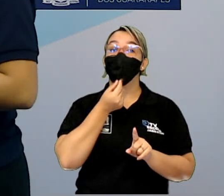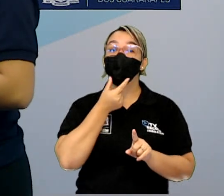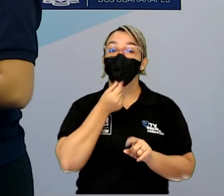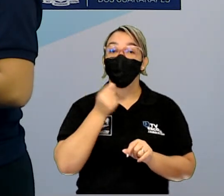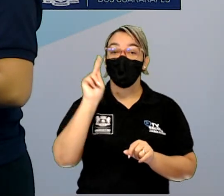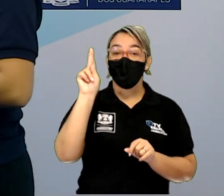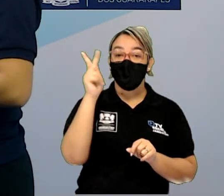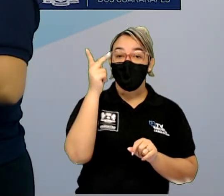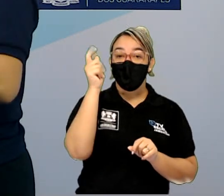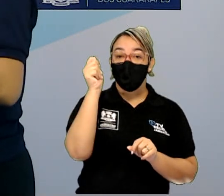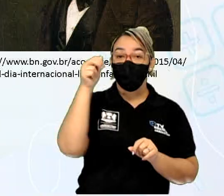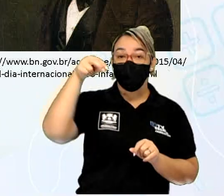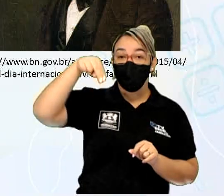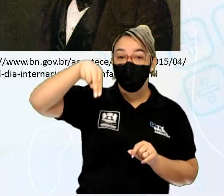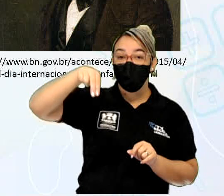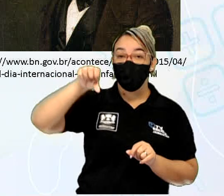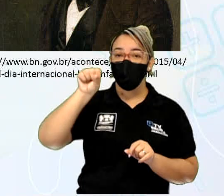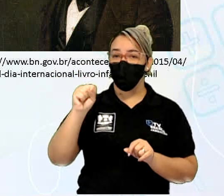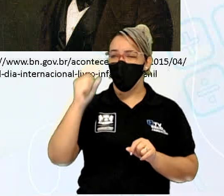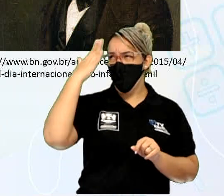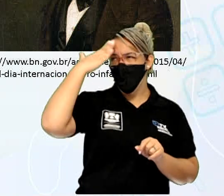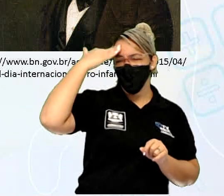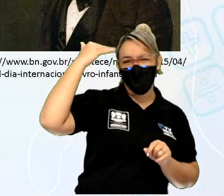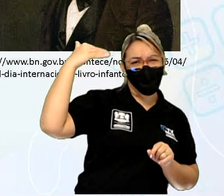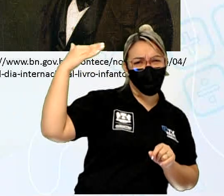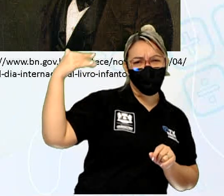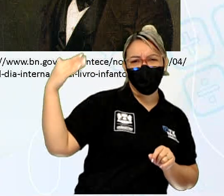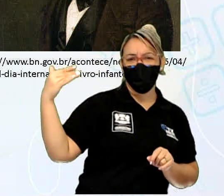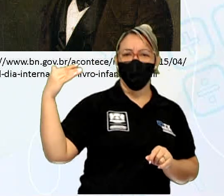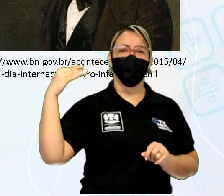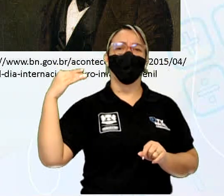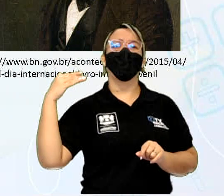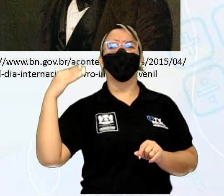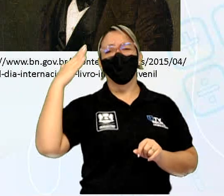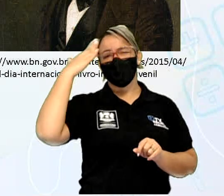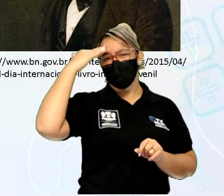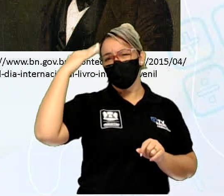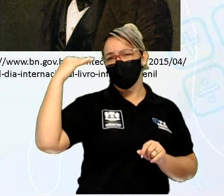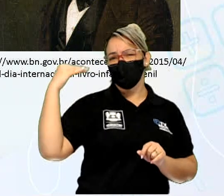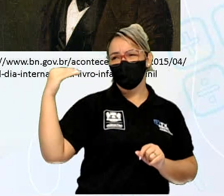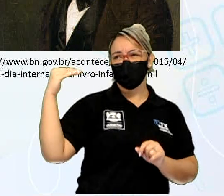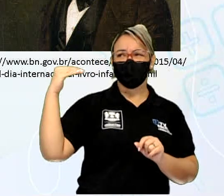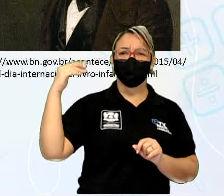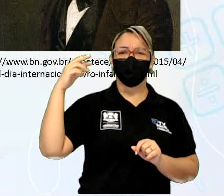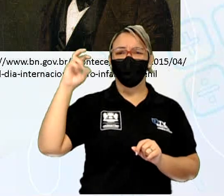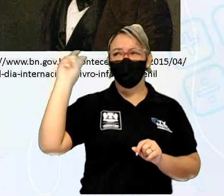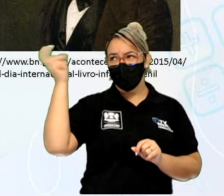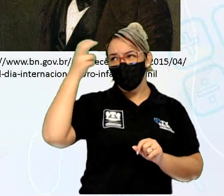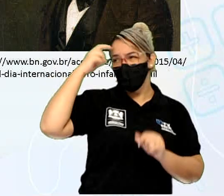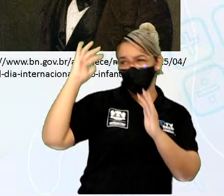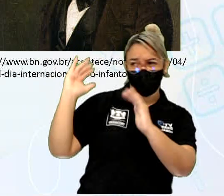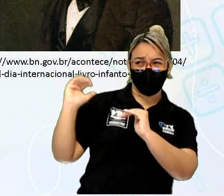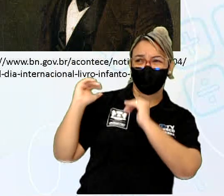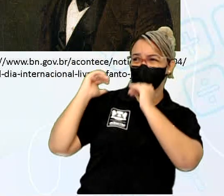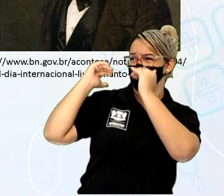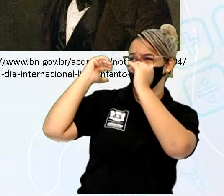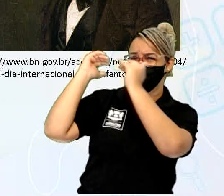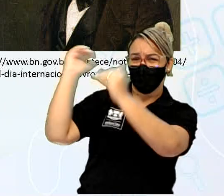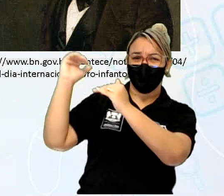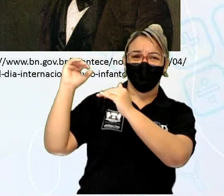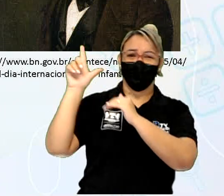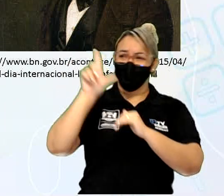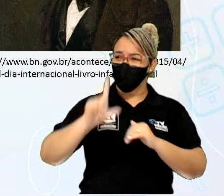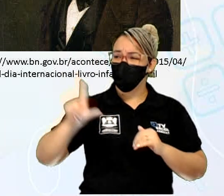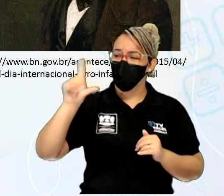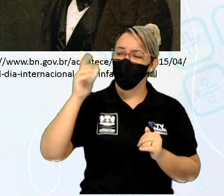esse famoso dinamarquês, né, ele ficou famoso por causa dos seus contos mesmo, obras-primas da literatura infantil,